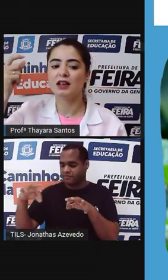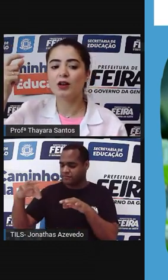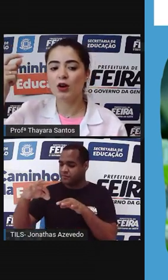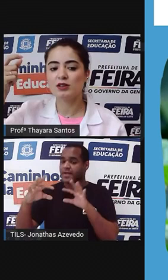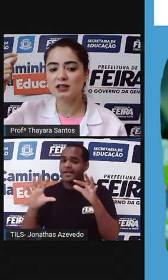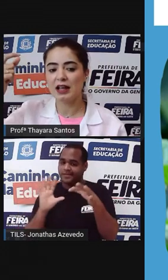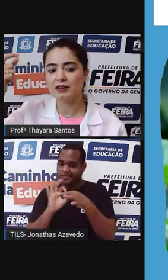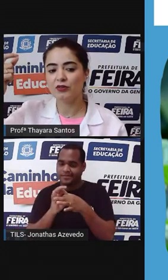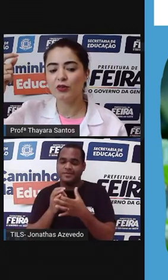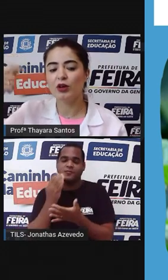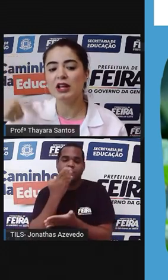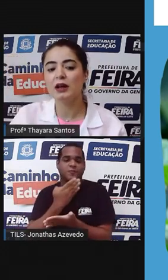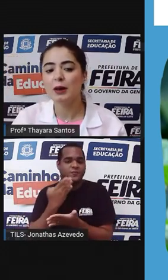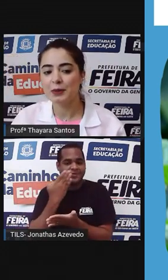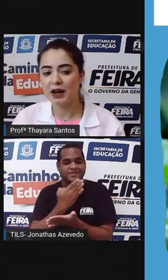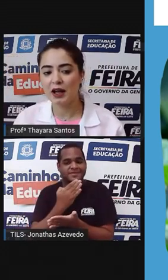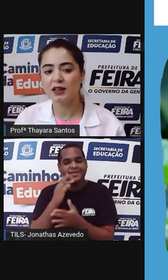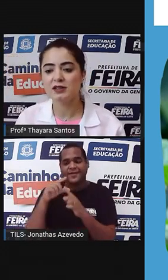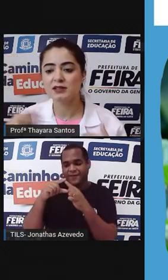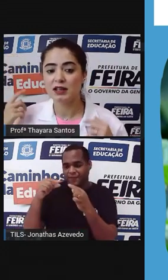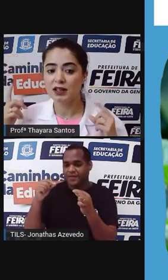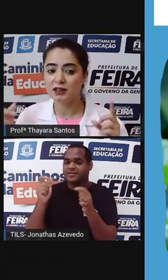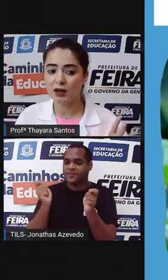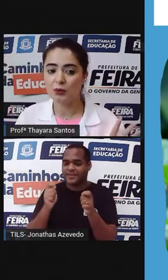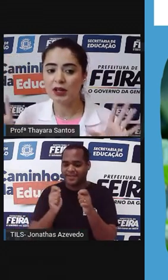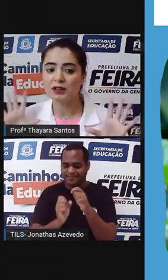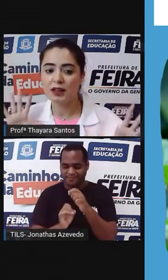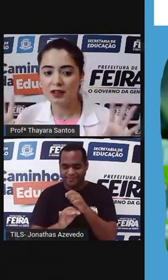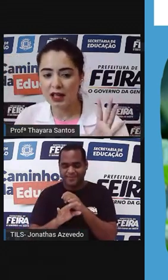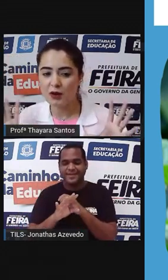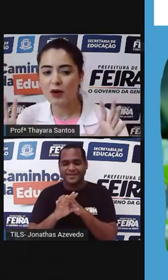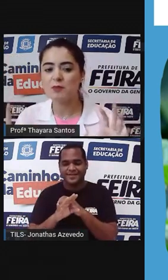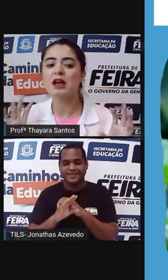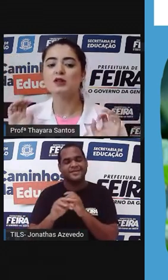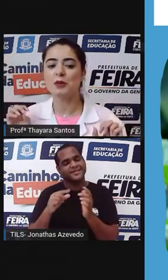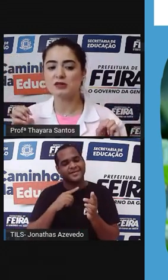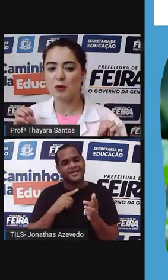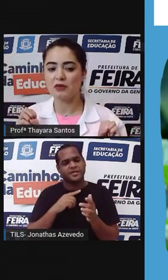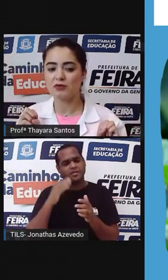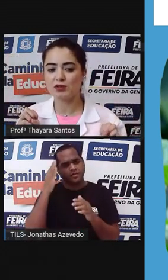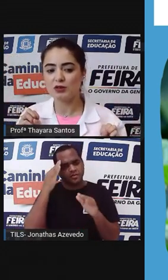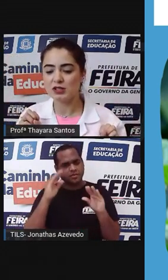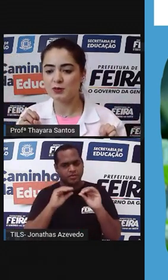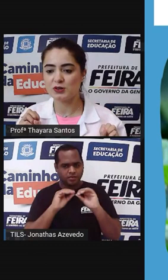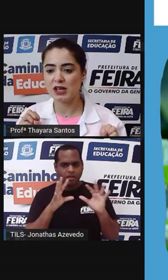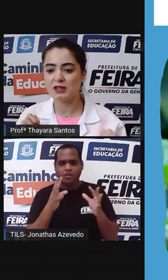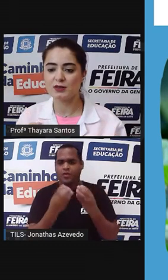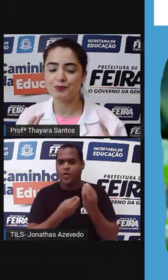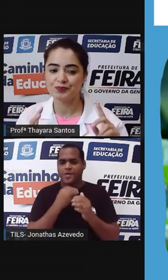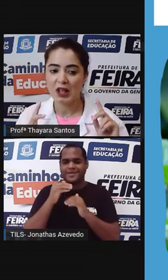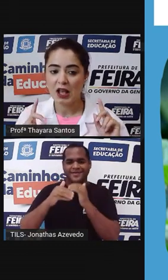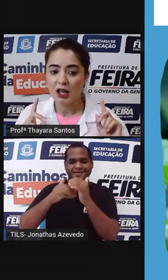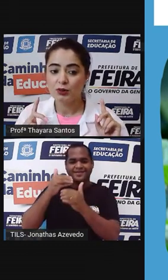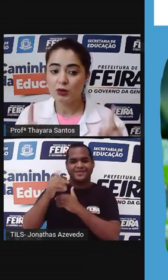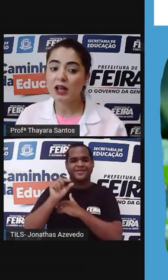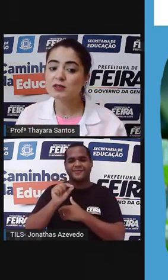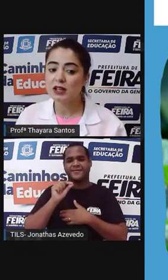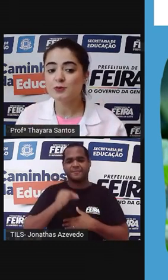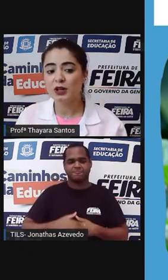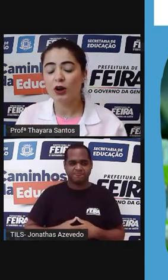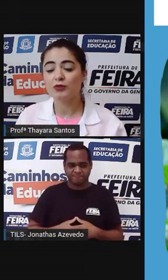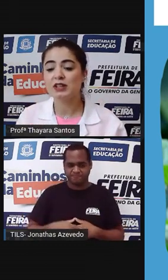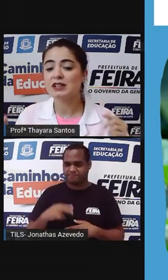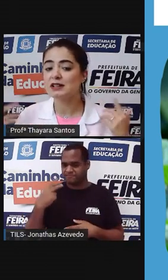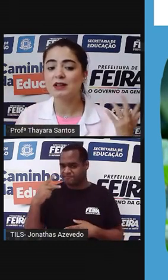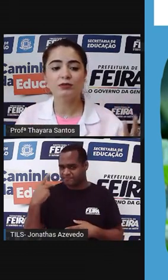essa glicose lá da folha pra raiz. Então, entenderam aí mais ou menos como é que funciona esse processo? No caso